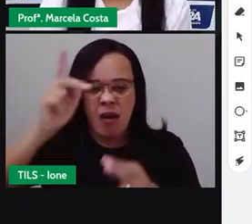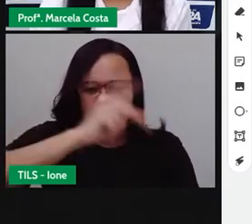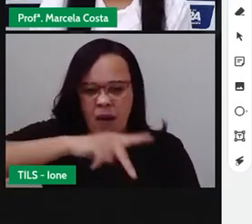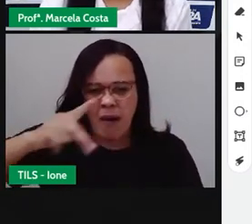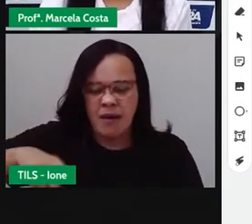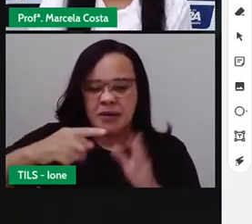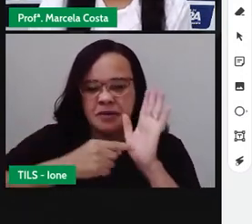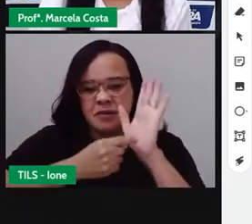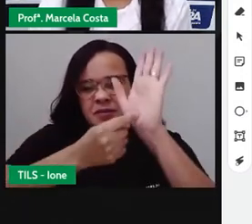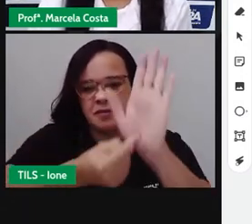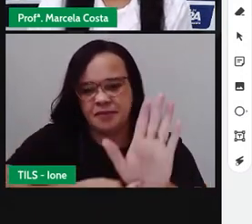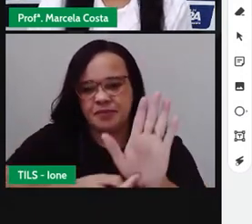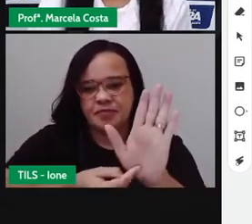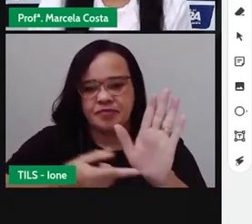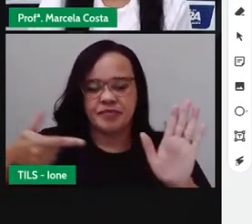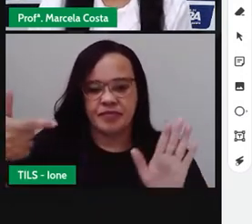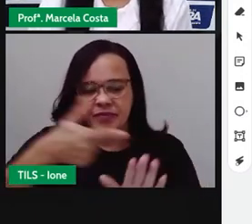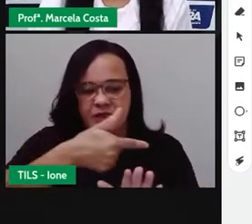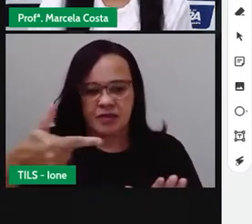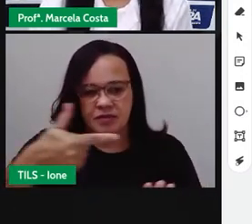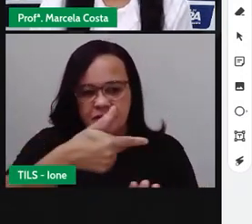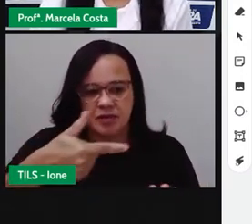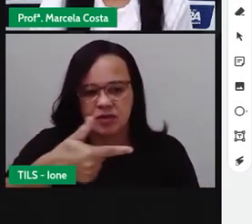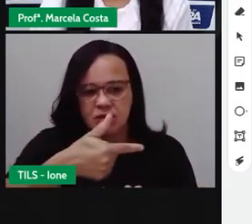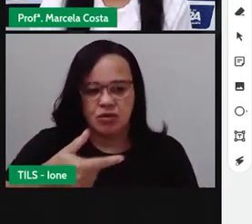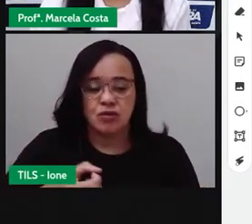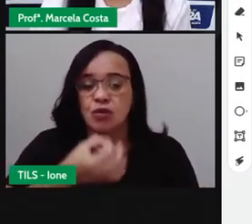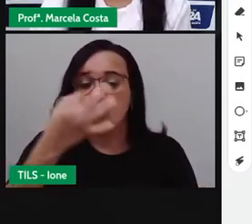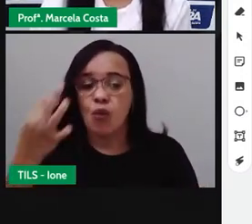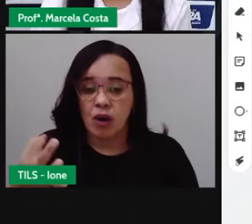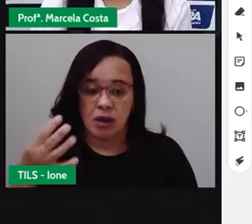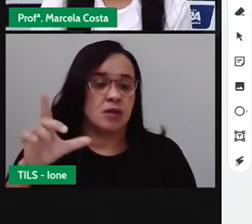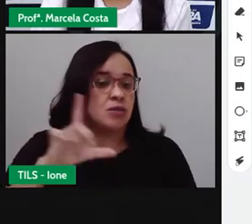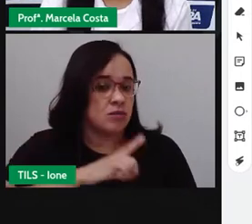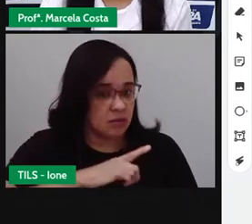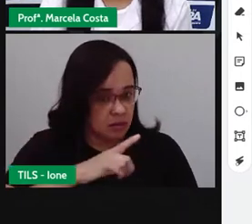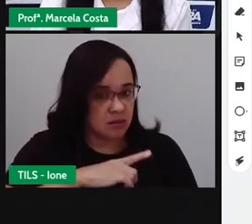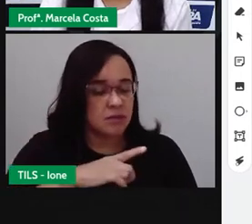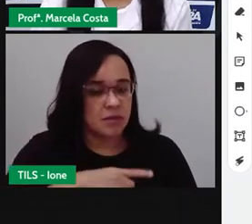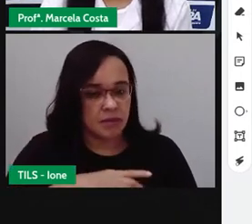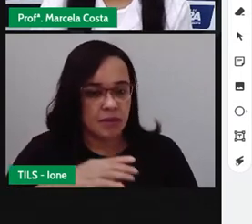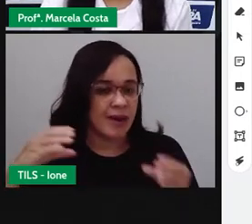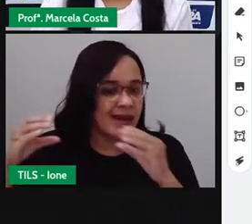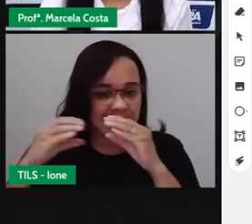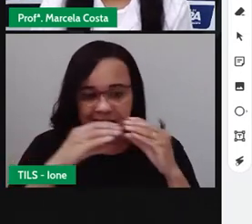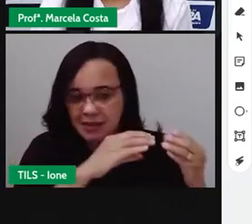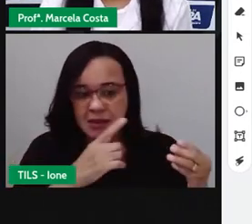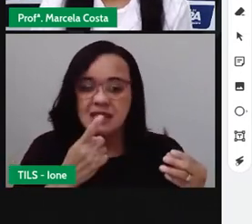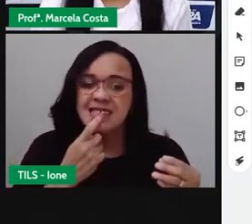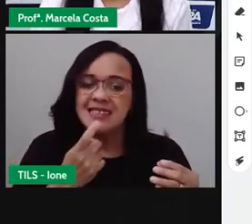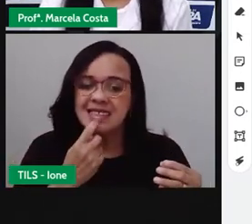22, que é a quantidade de meu ancia que o Senhor José tem 22.